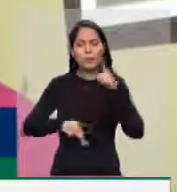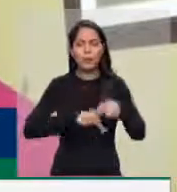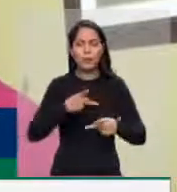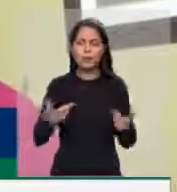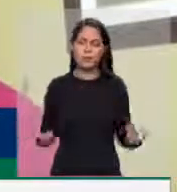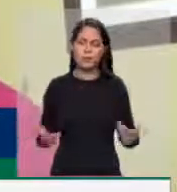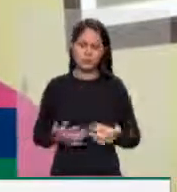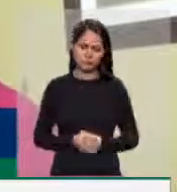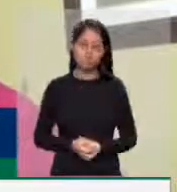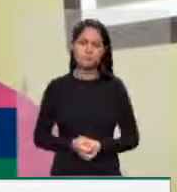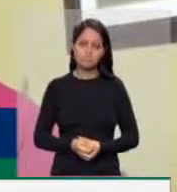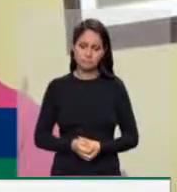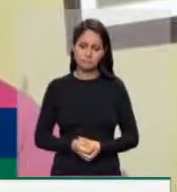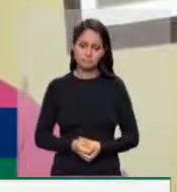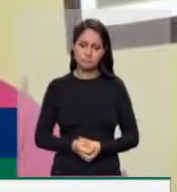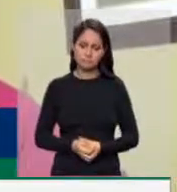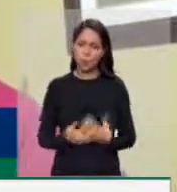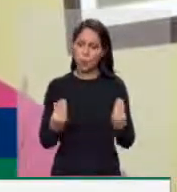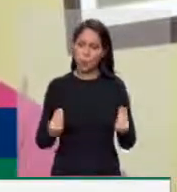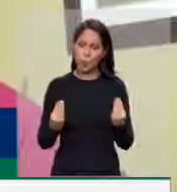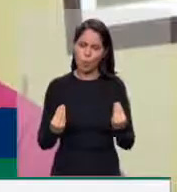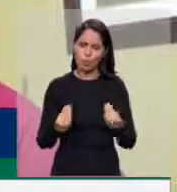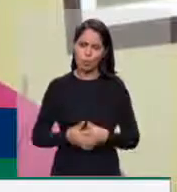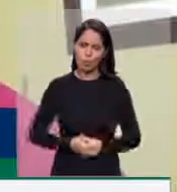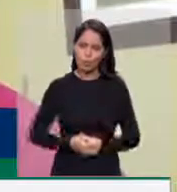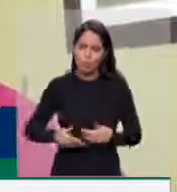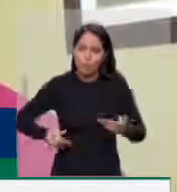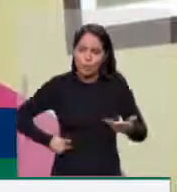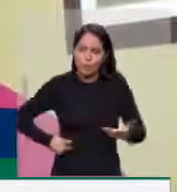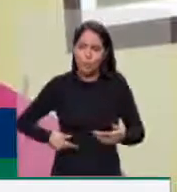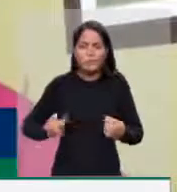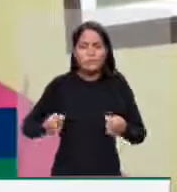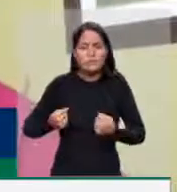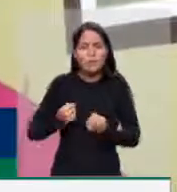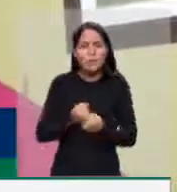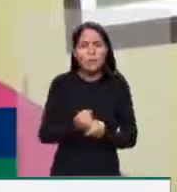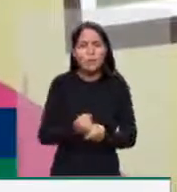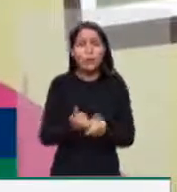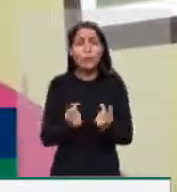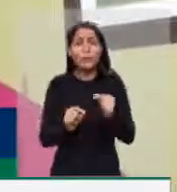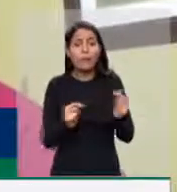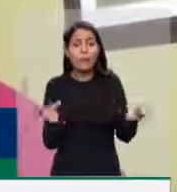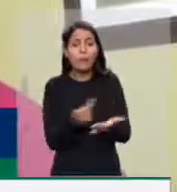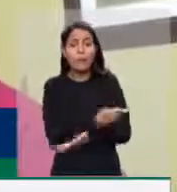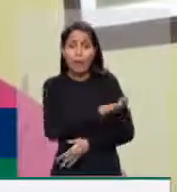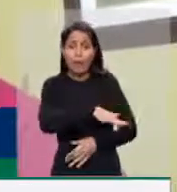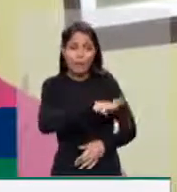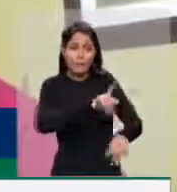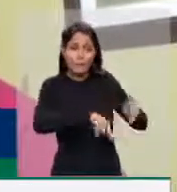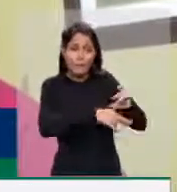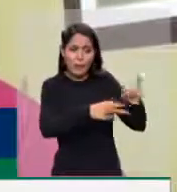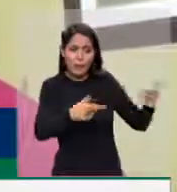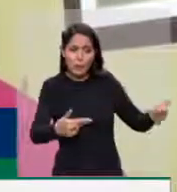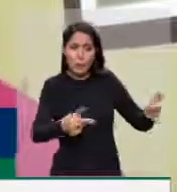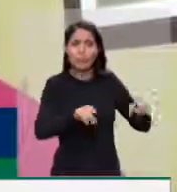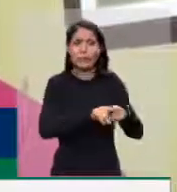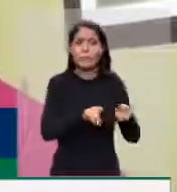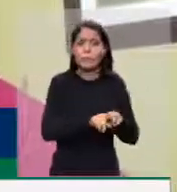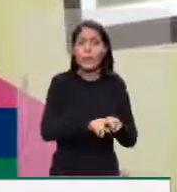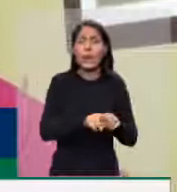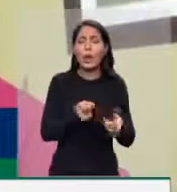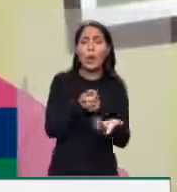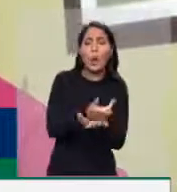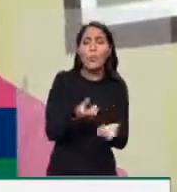também a sua eficácia na circulação de mercadorias e no impulsionamento do consumo e, portanto, da